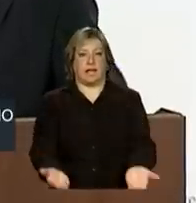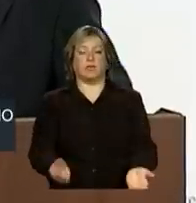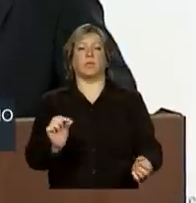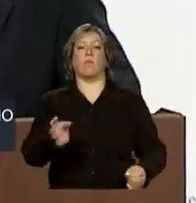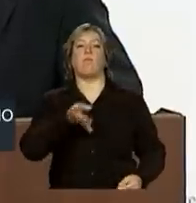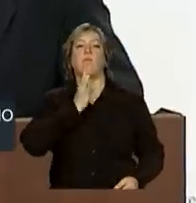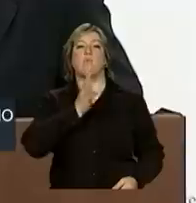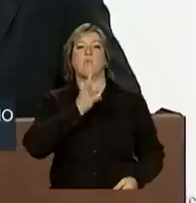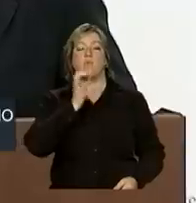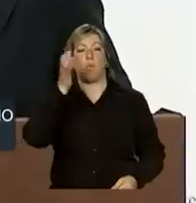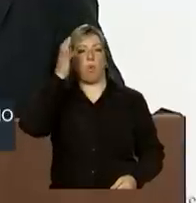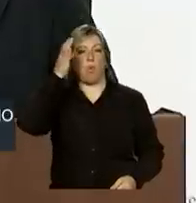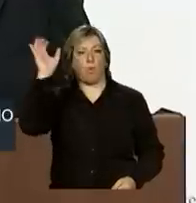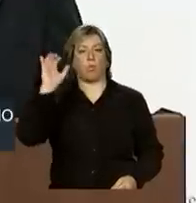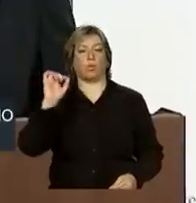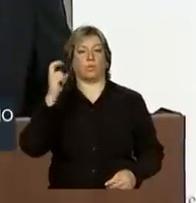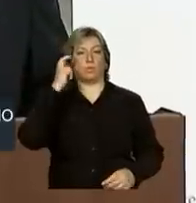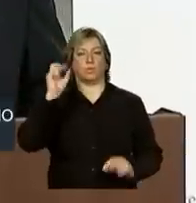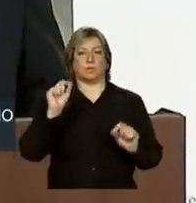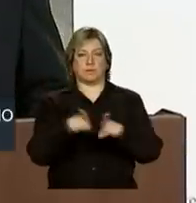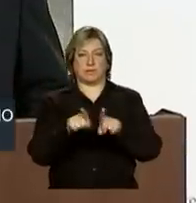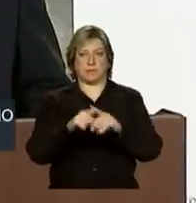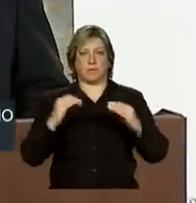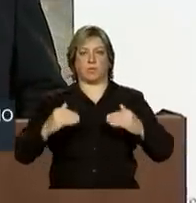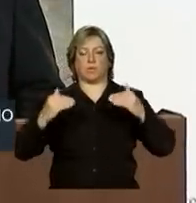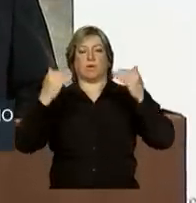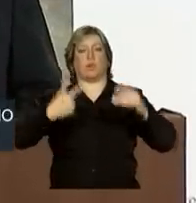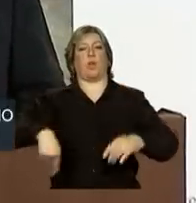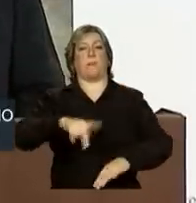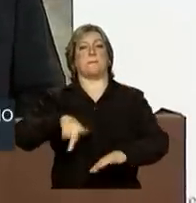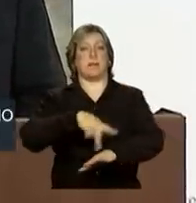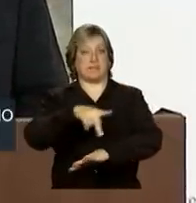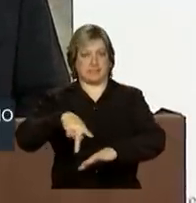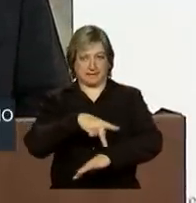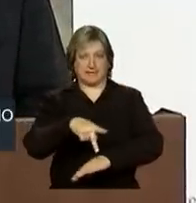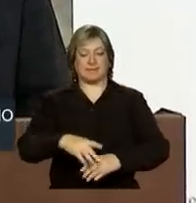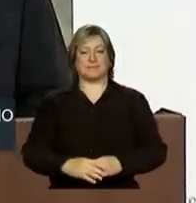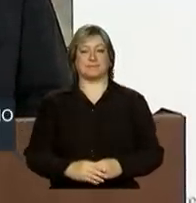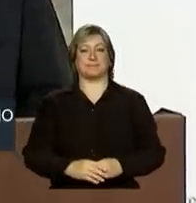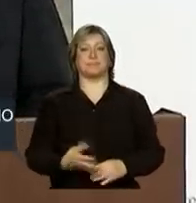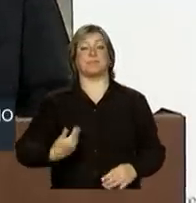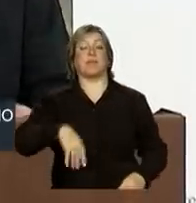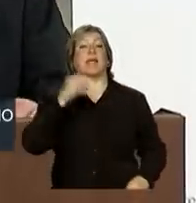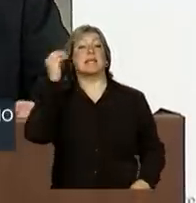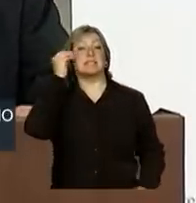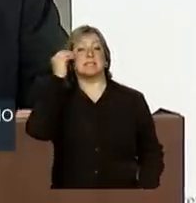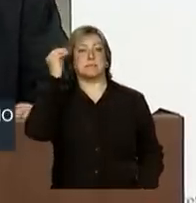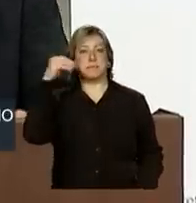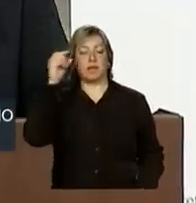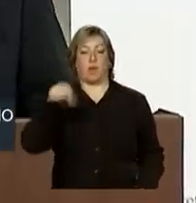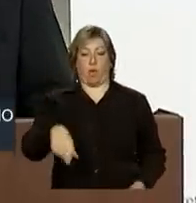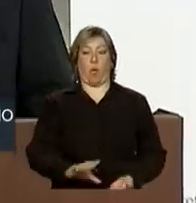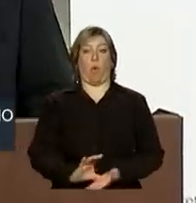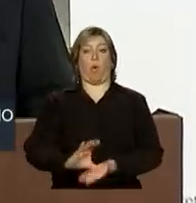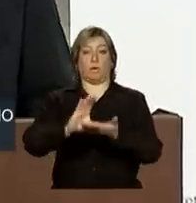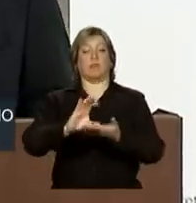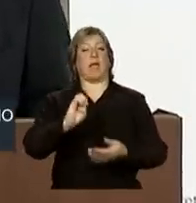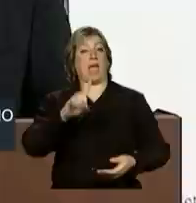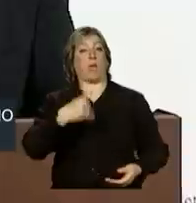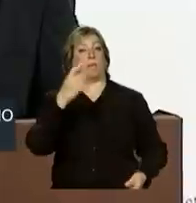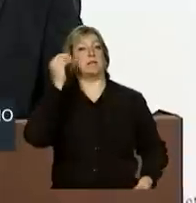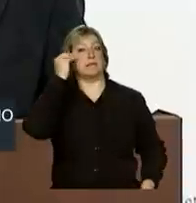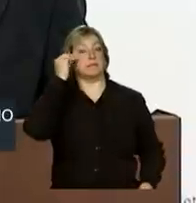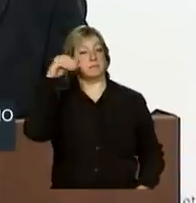conhecimento, à cultura e ao crescimento do nosso país. A experiência do Conselho é uma